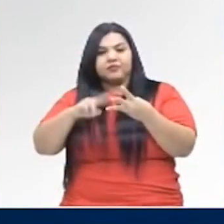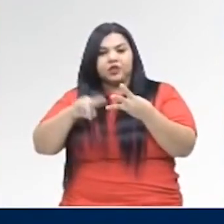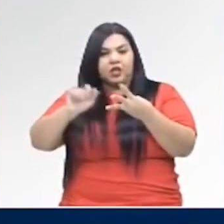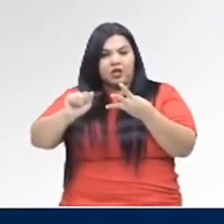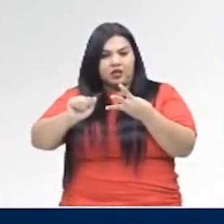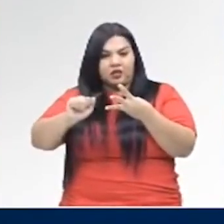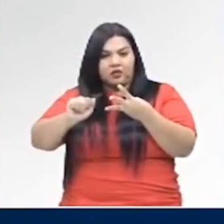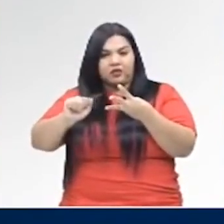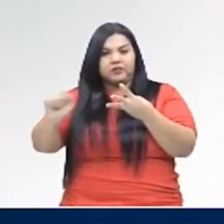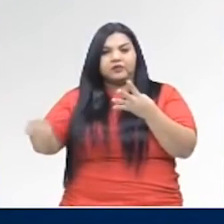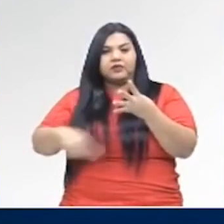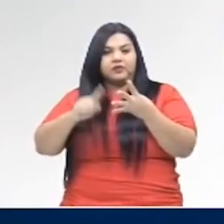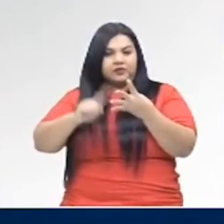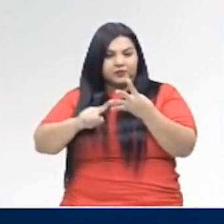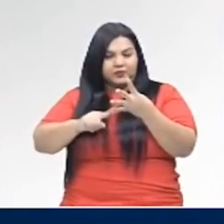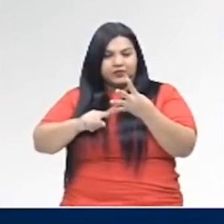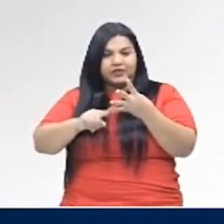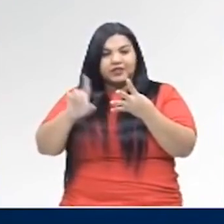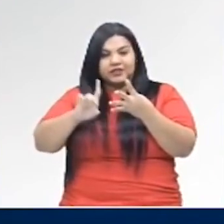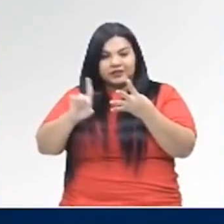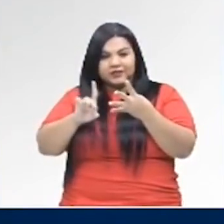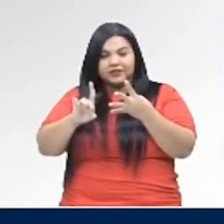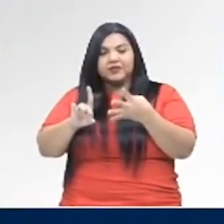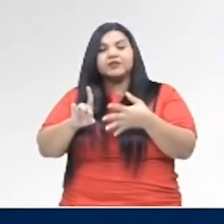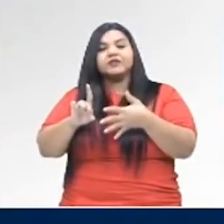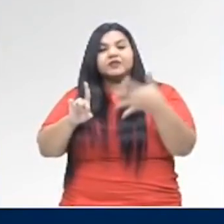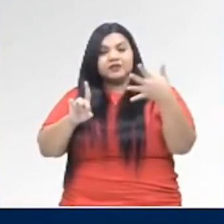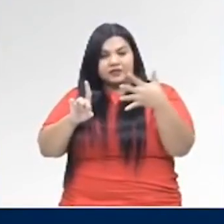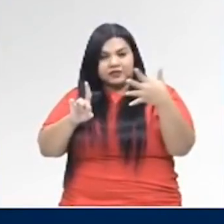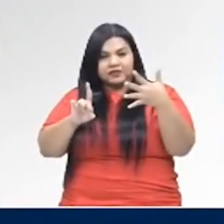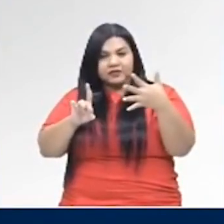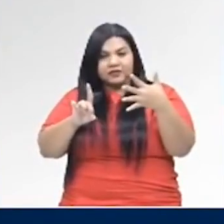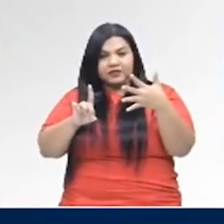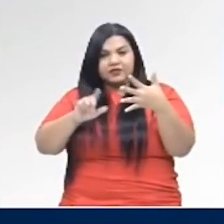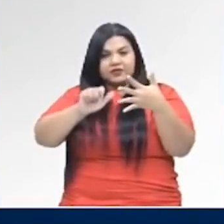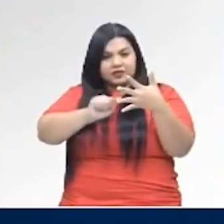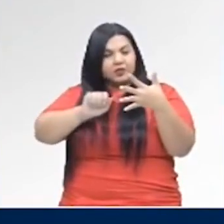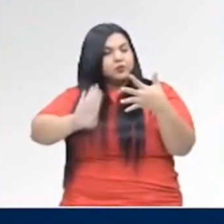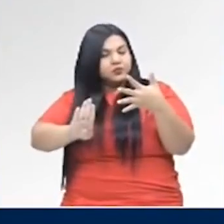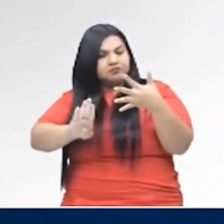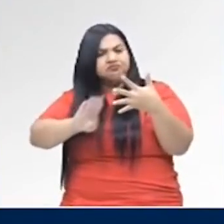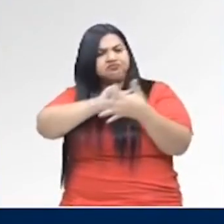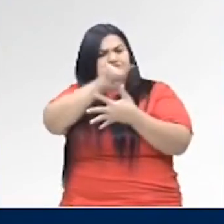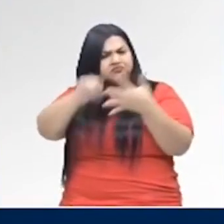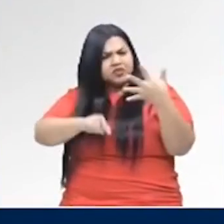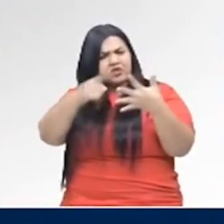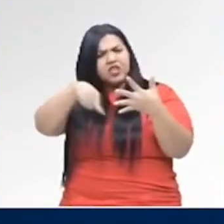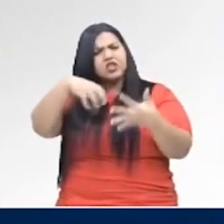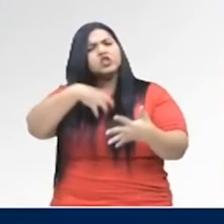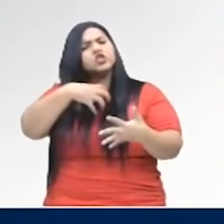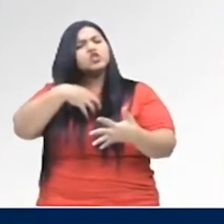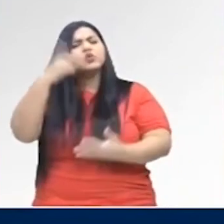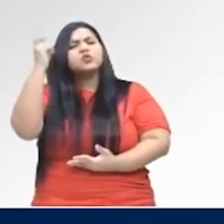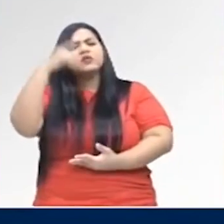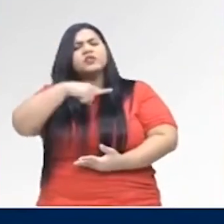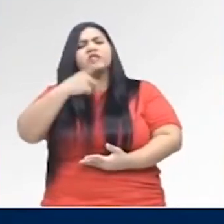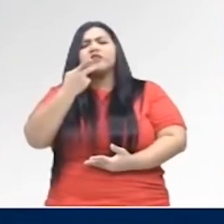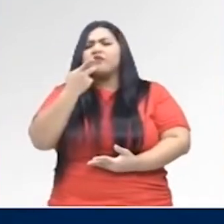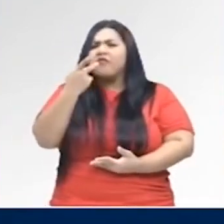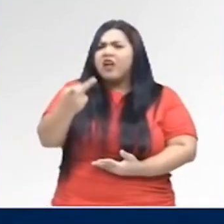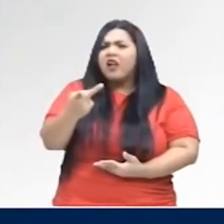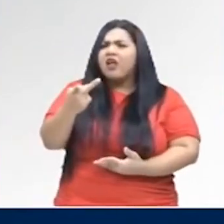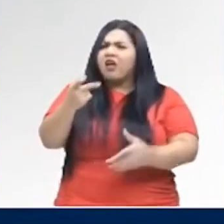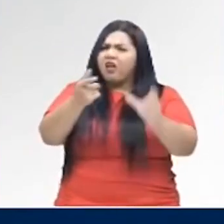verbos anômalos, verbos defectivos e verbos abundantes. Você já sentiu dificuldade de pronunciar, de